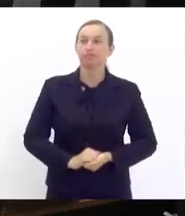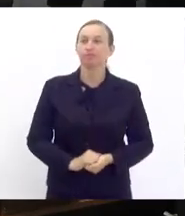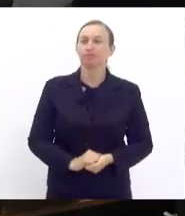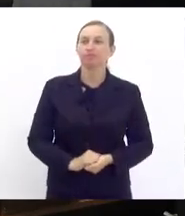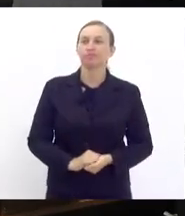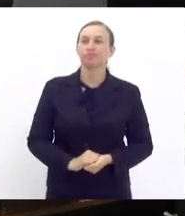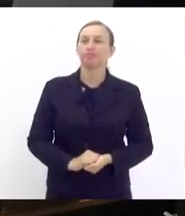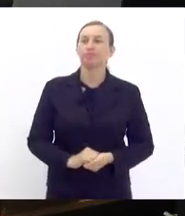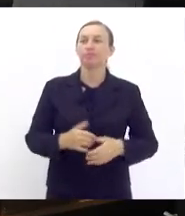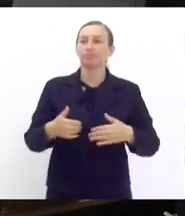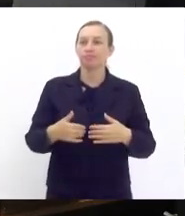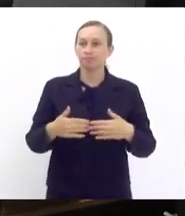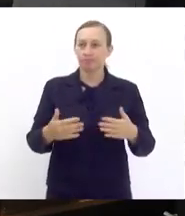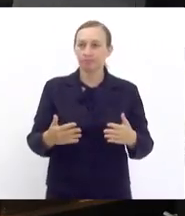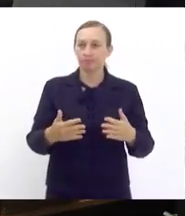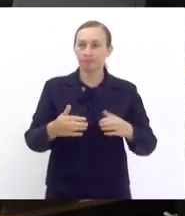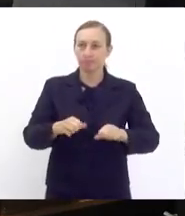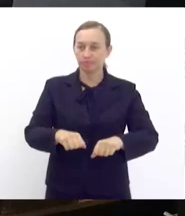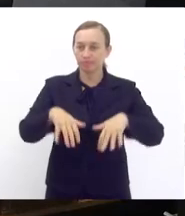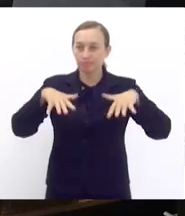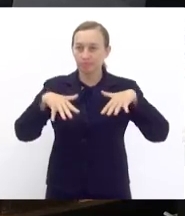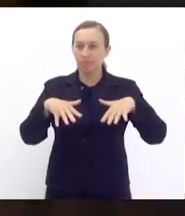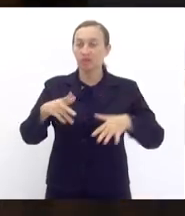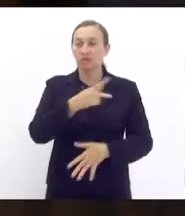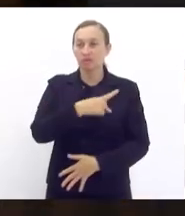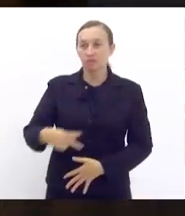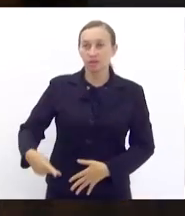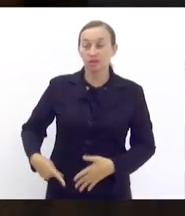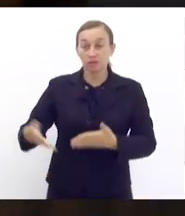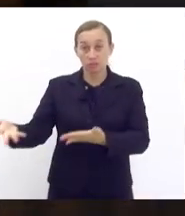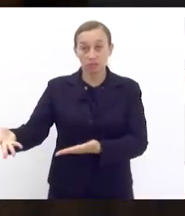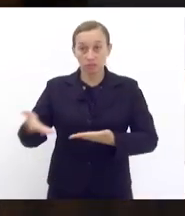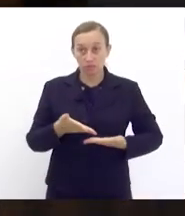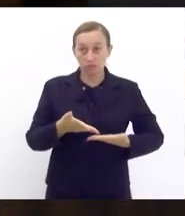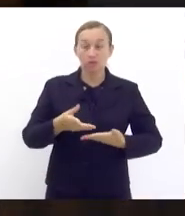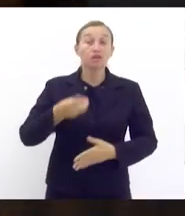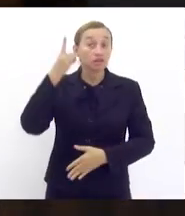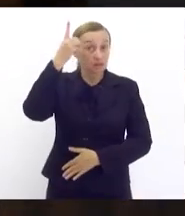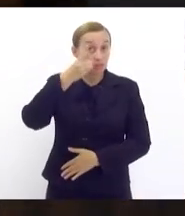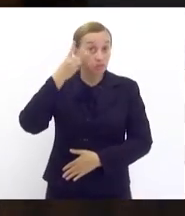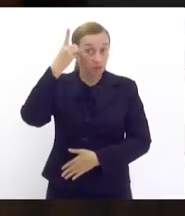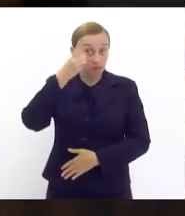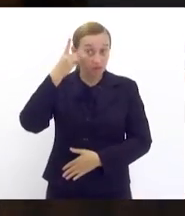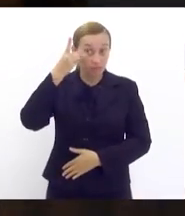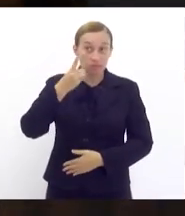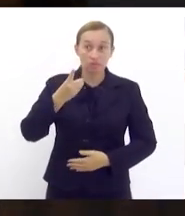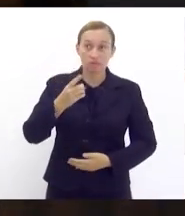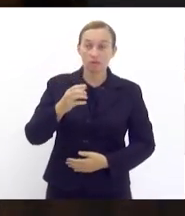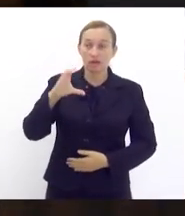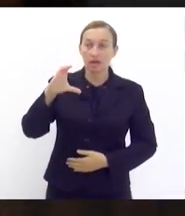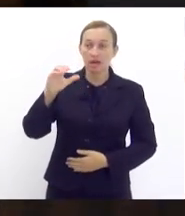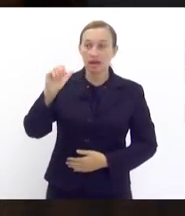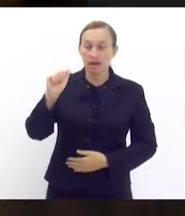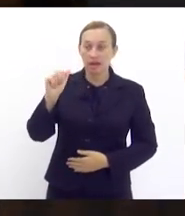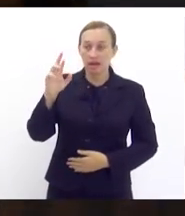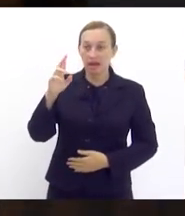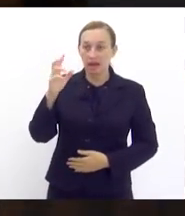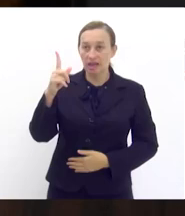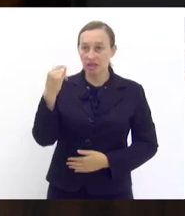Está aberta a sessão plenária A presidência convida o senhor deputado Carlinho BNH